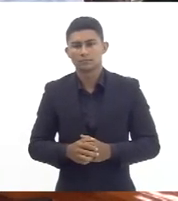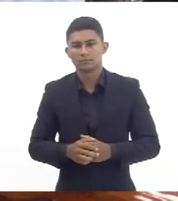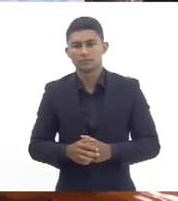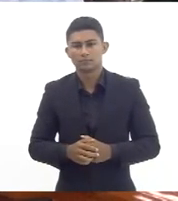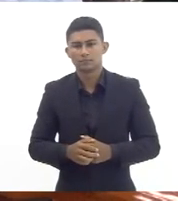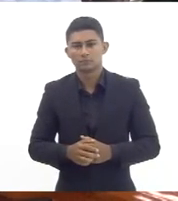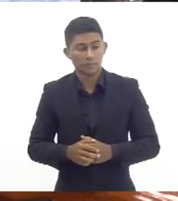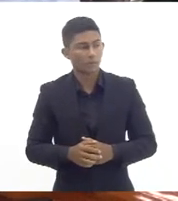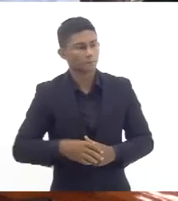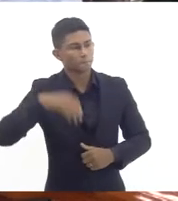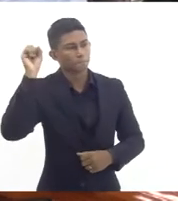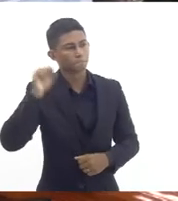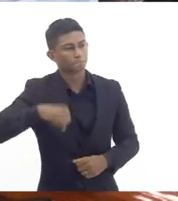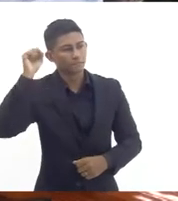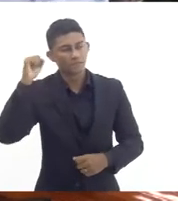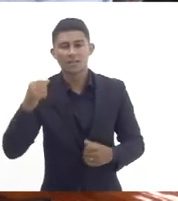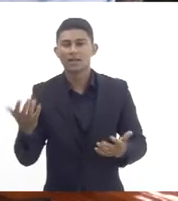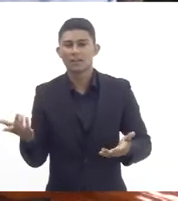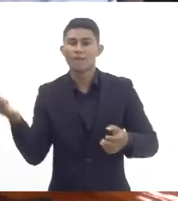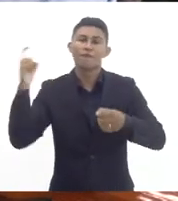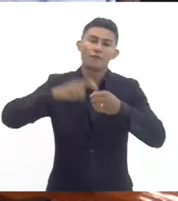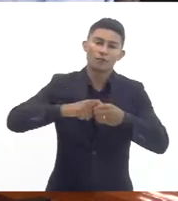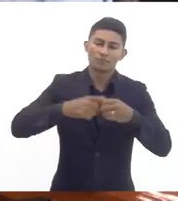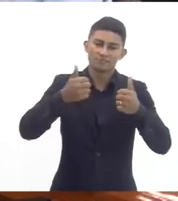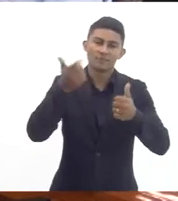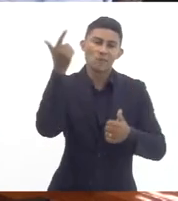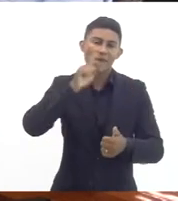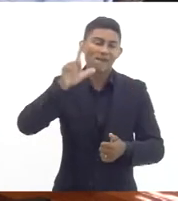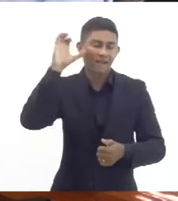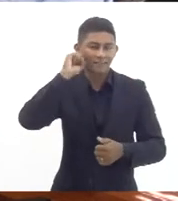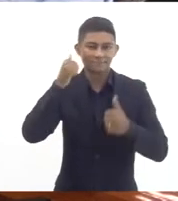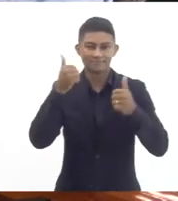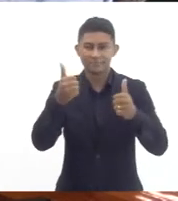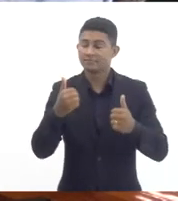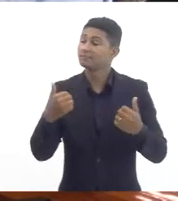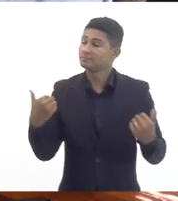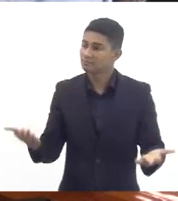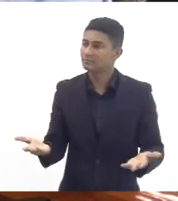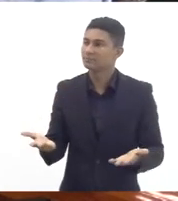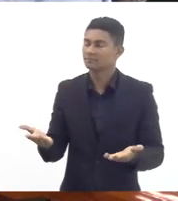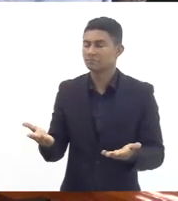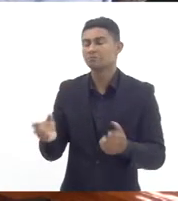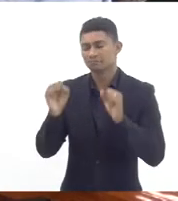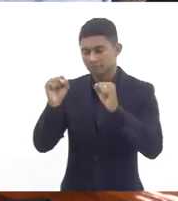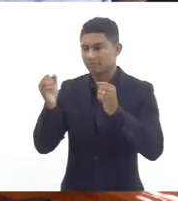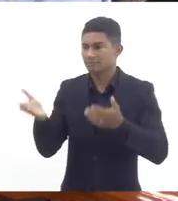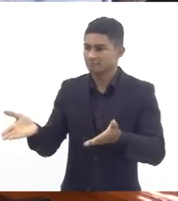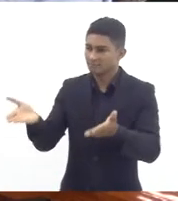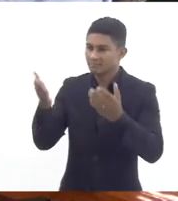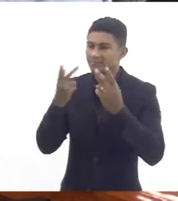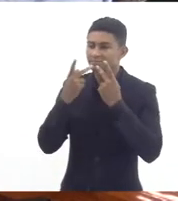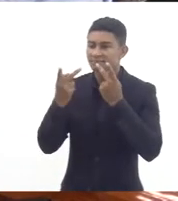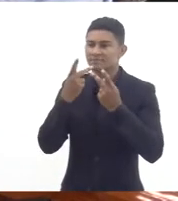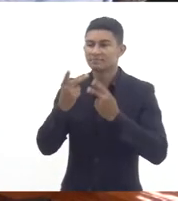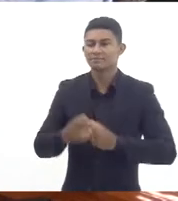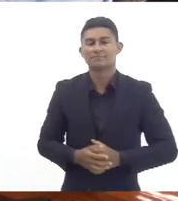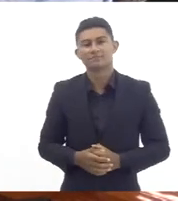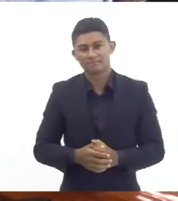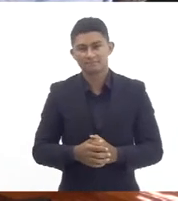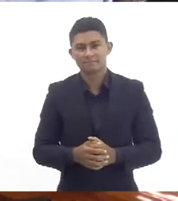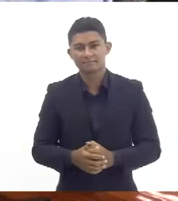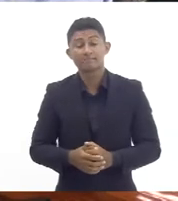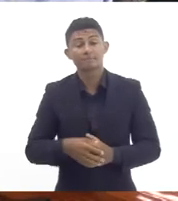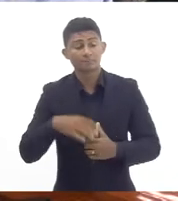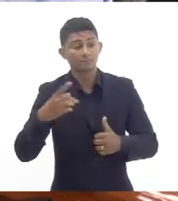sim voltou agora então tá estamos te ouvindo pode falar então